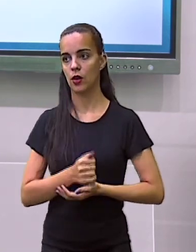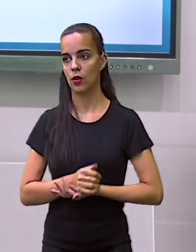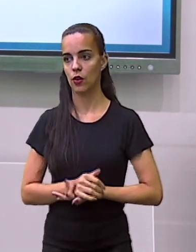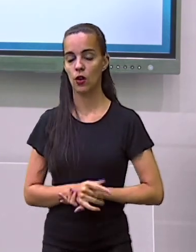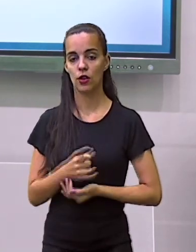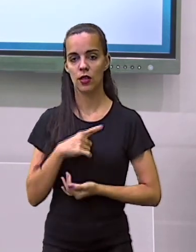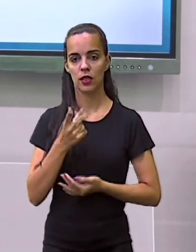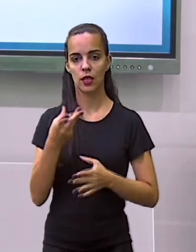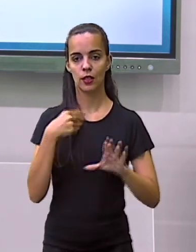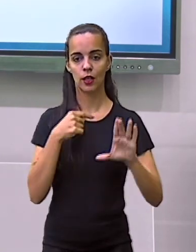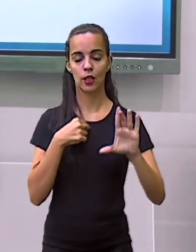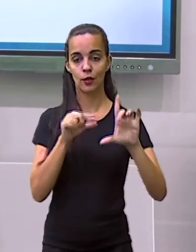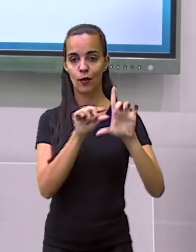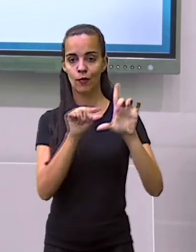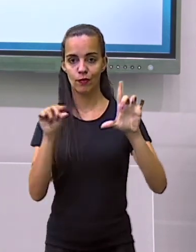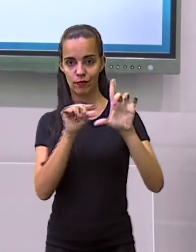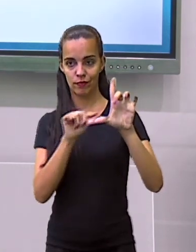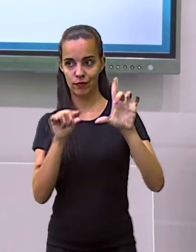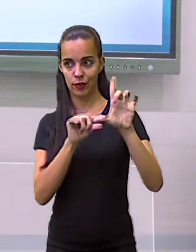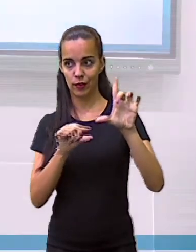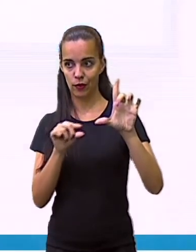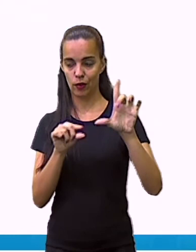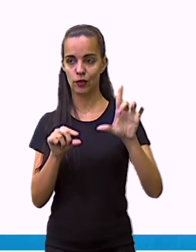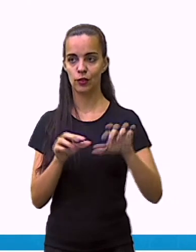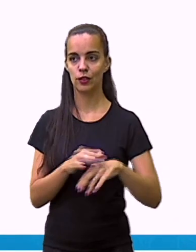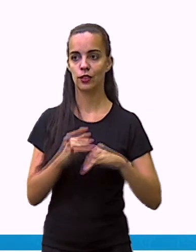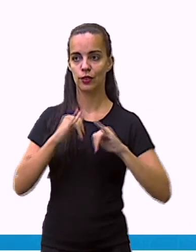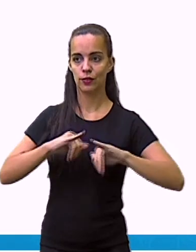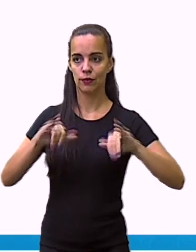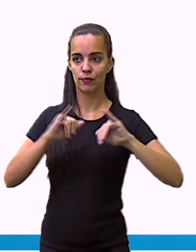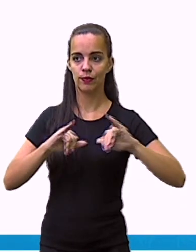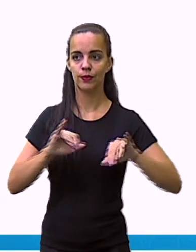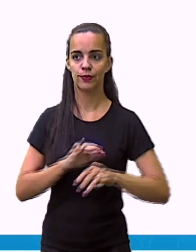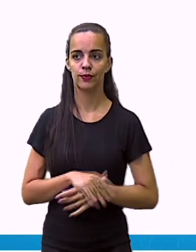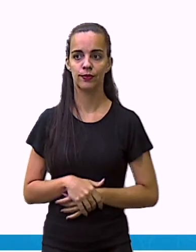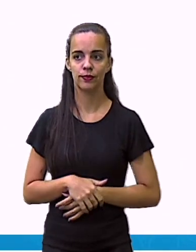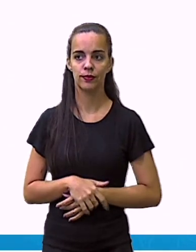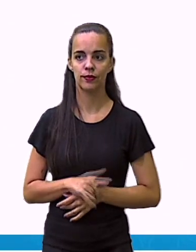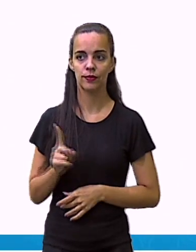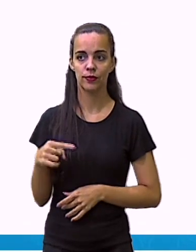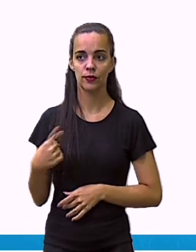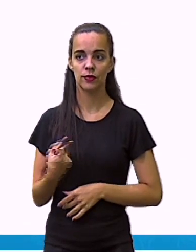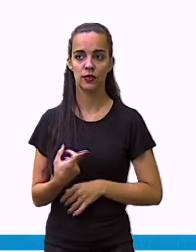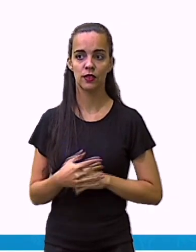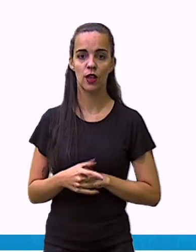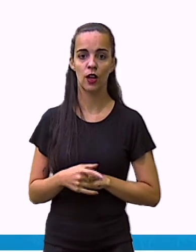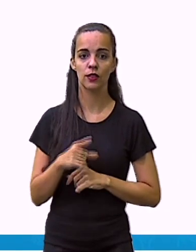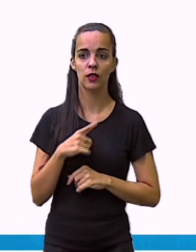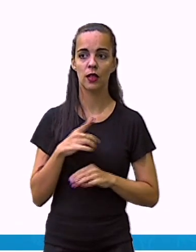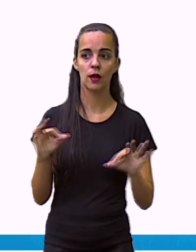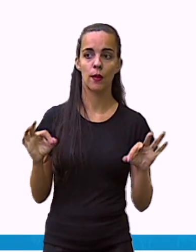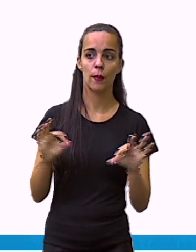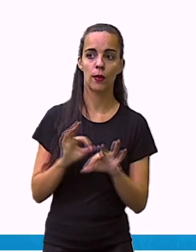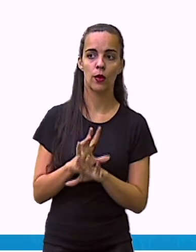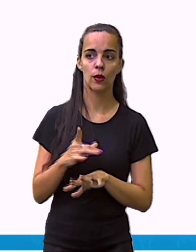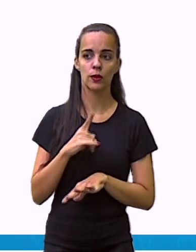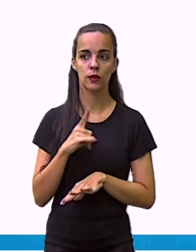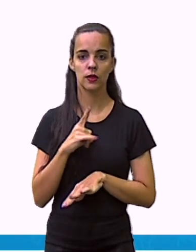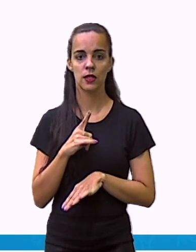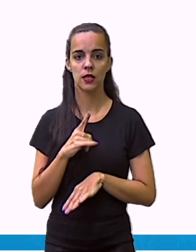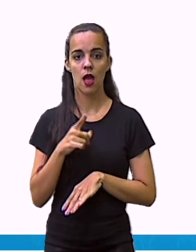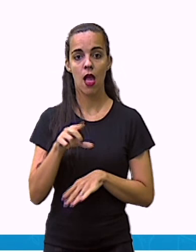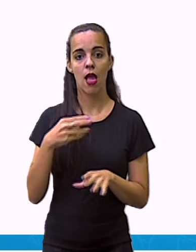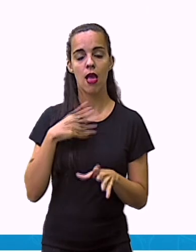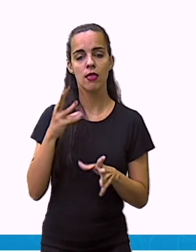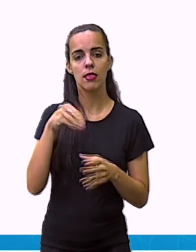De onde foi tirado os dados? Neste caso aqui, os nossos dados foram retirados da turma